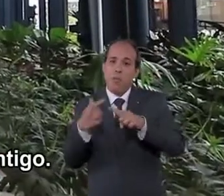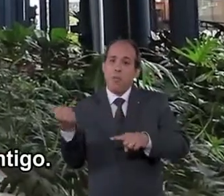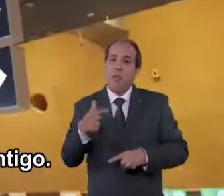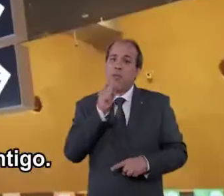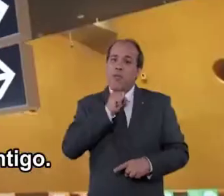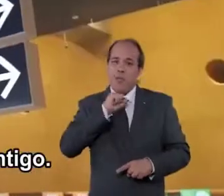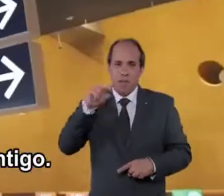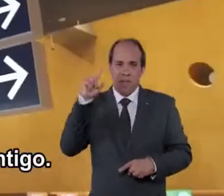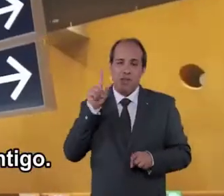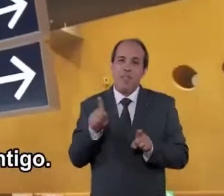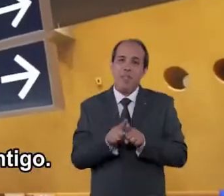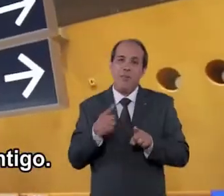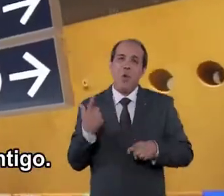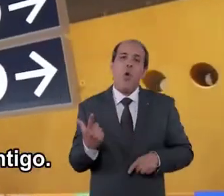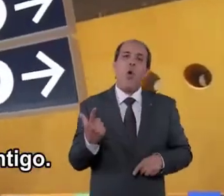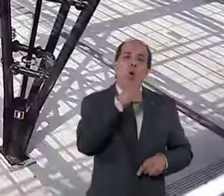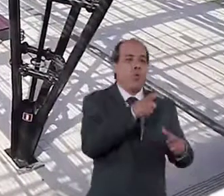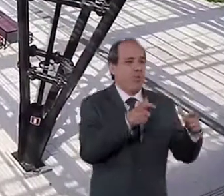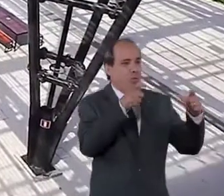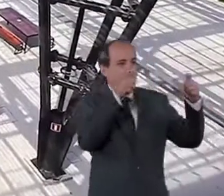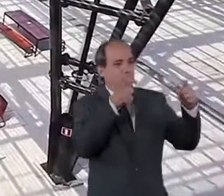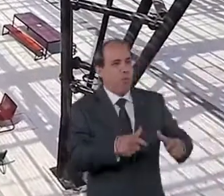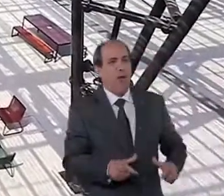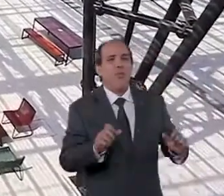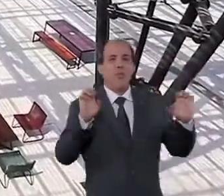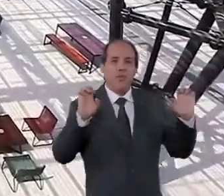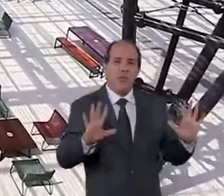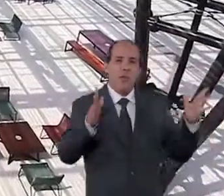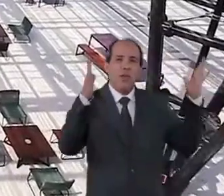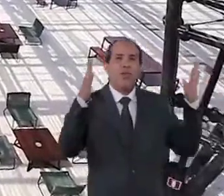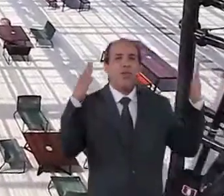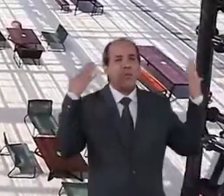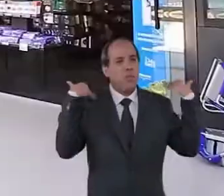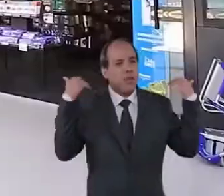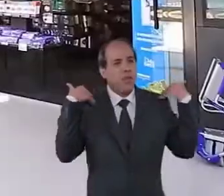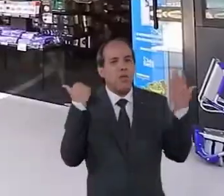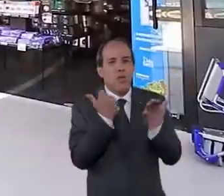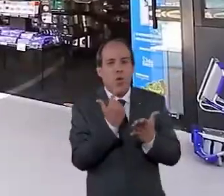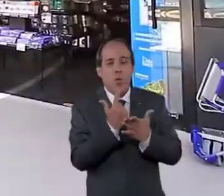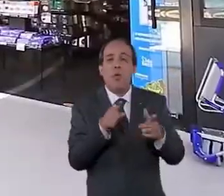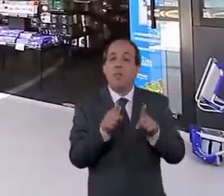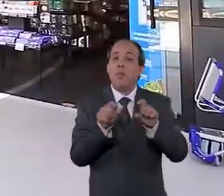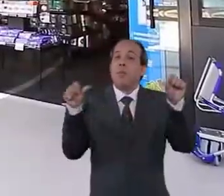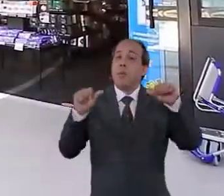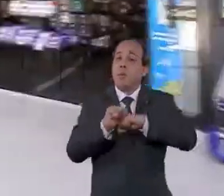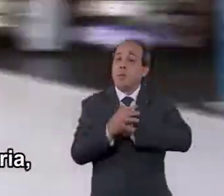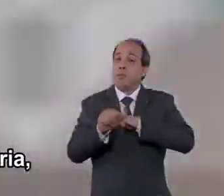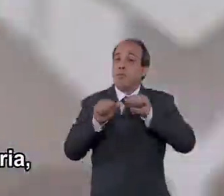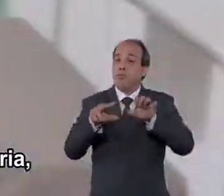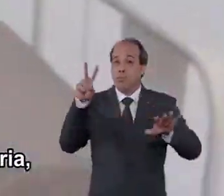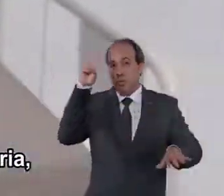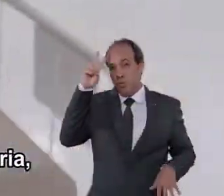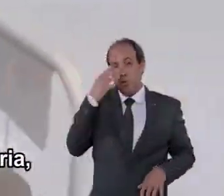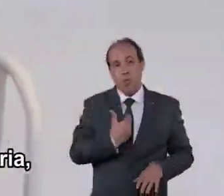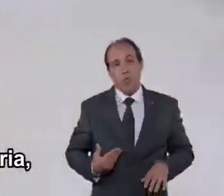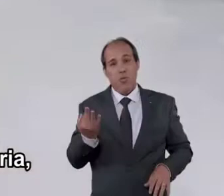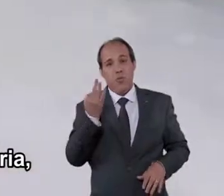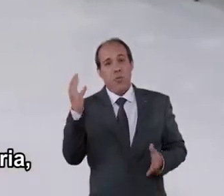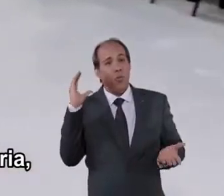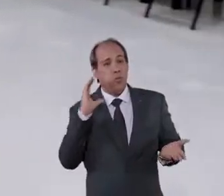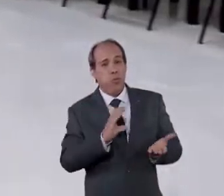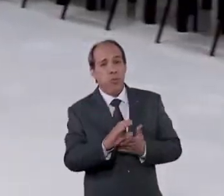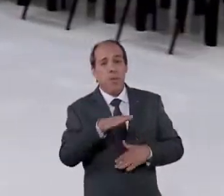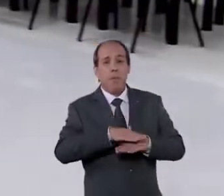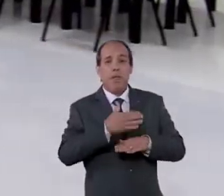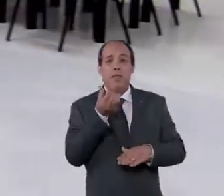quatro vezes maior que o antigo. Além de uma grande área de eventos, lazer e compras. E durante a pior pandemia